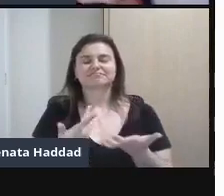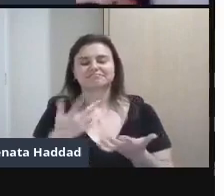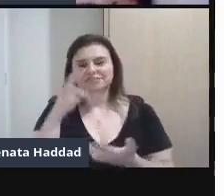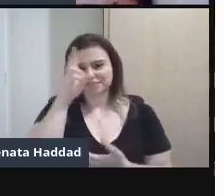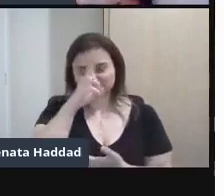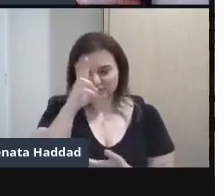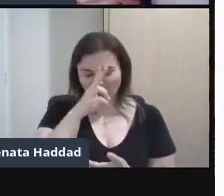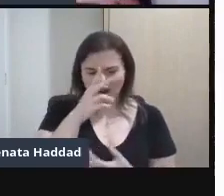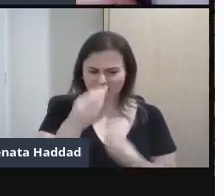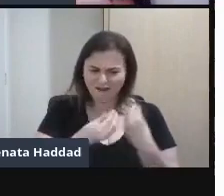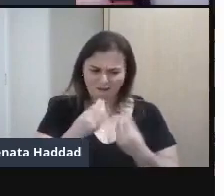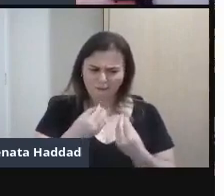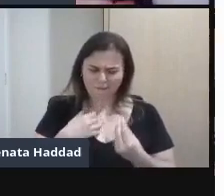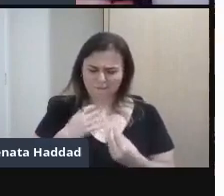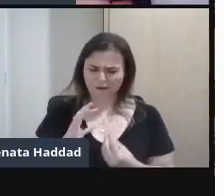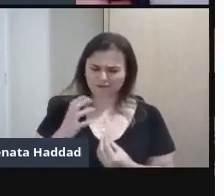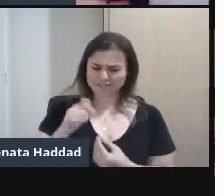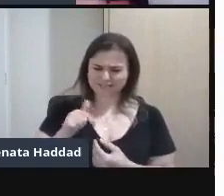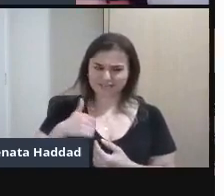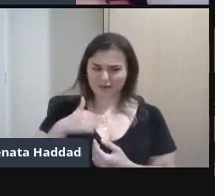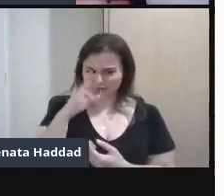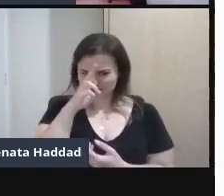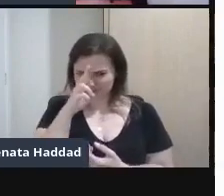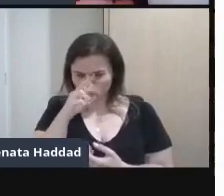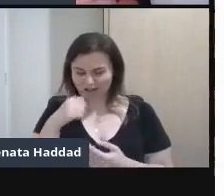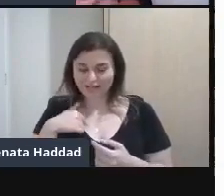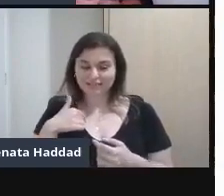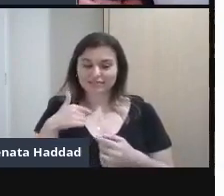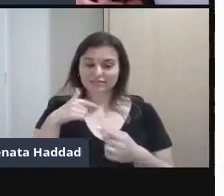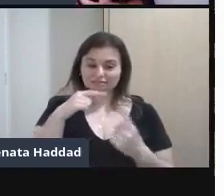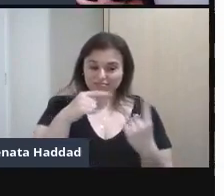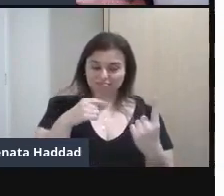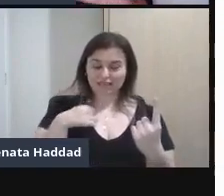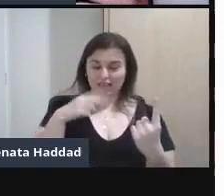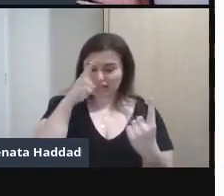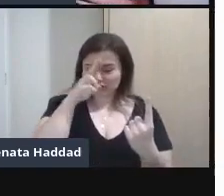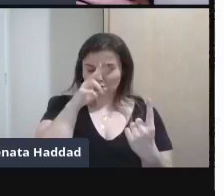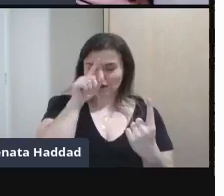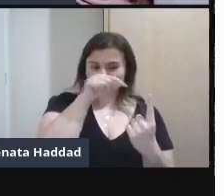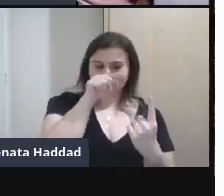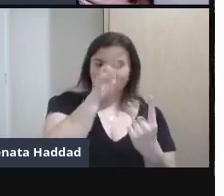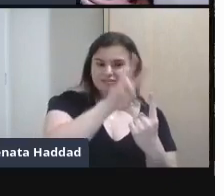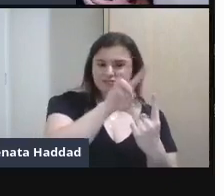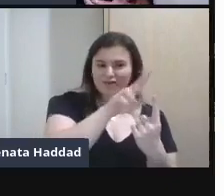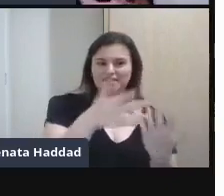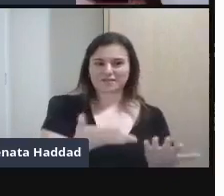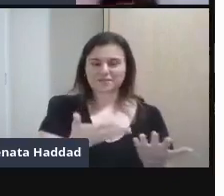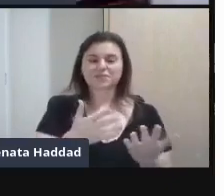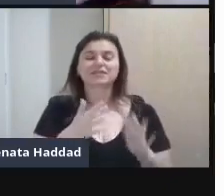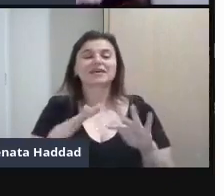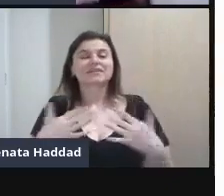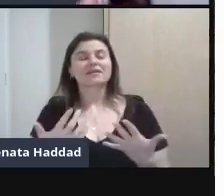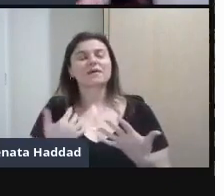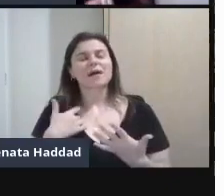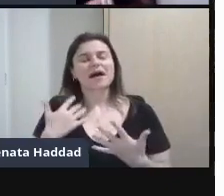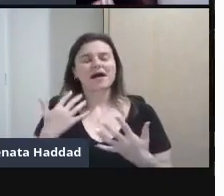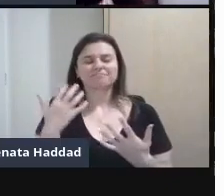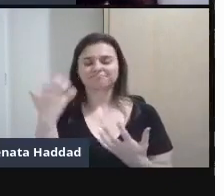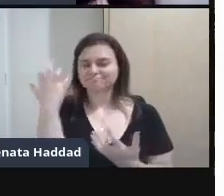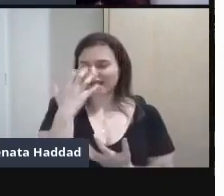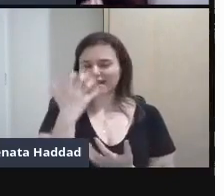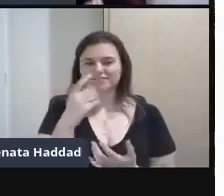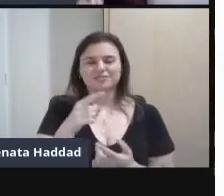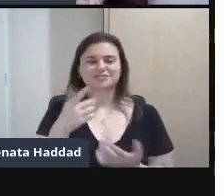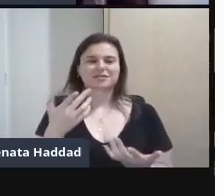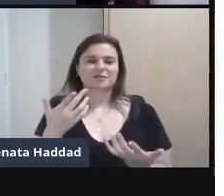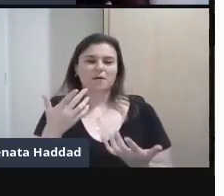que essa história Esse conto Chegou até ela Então maravilhosa Maravilhosa E como a gente precisa